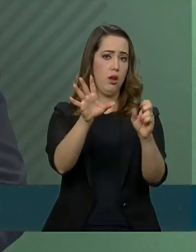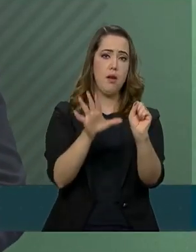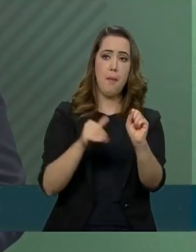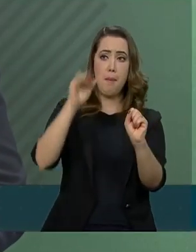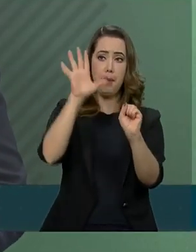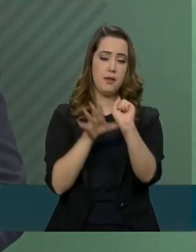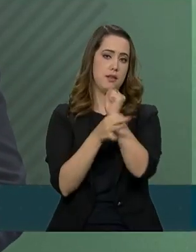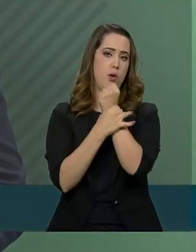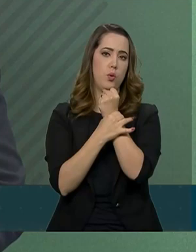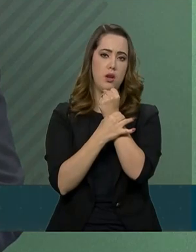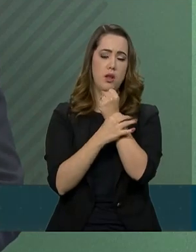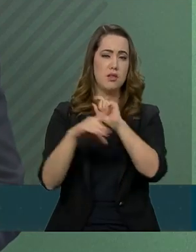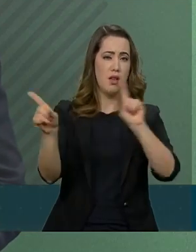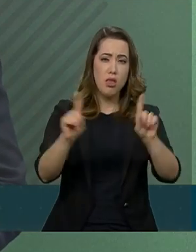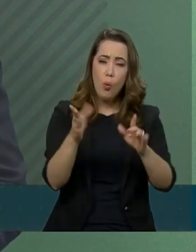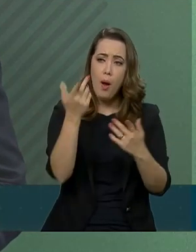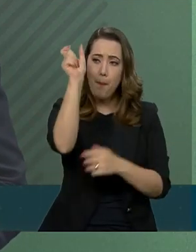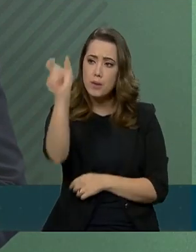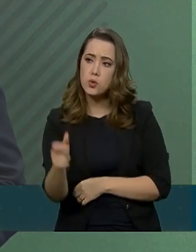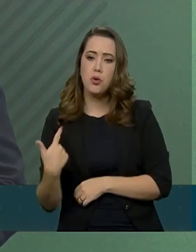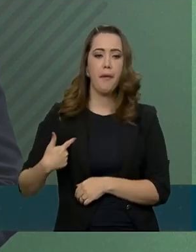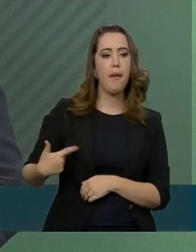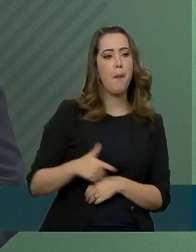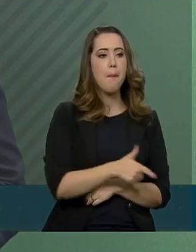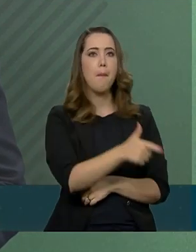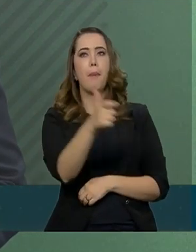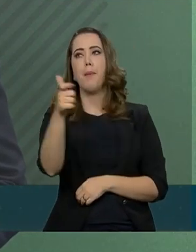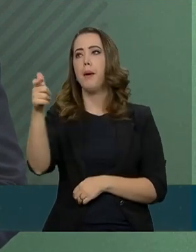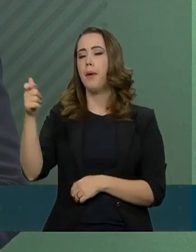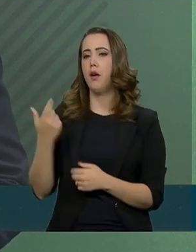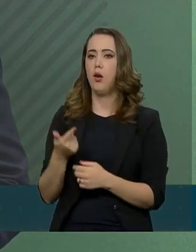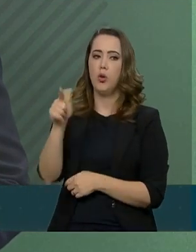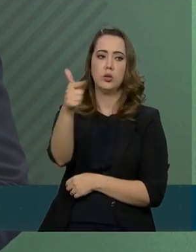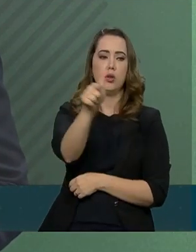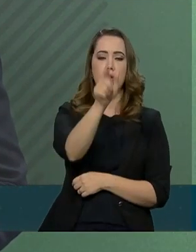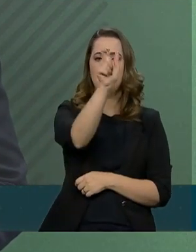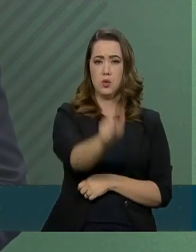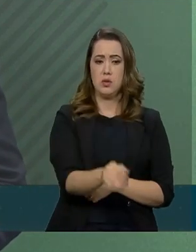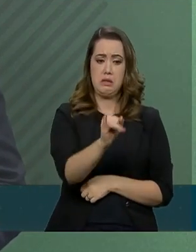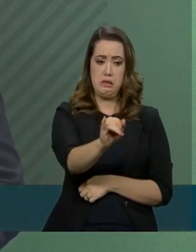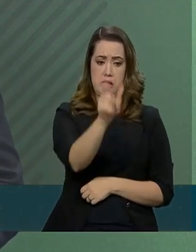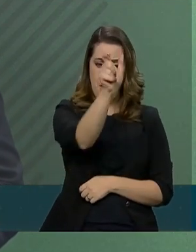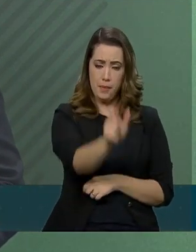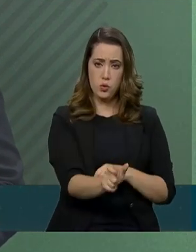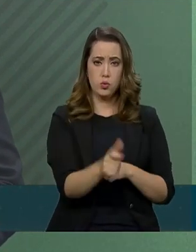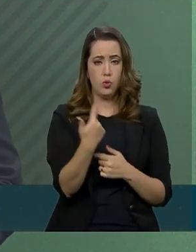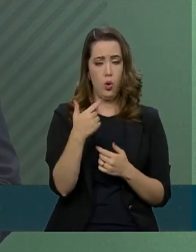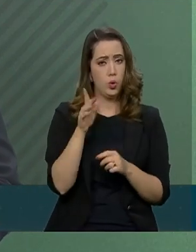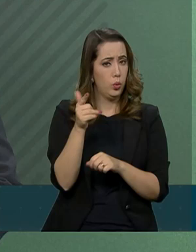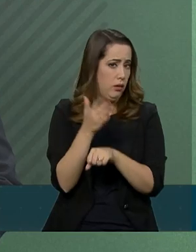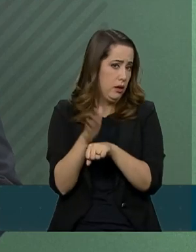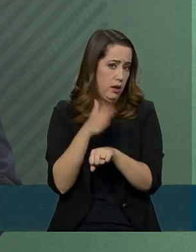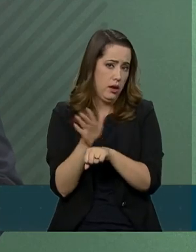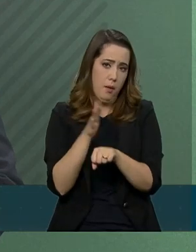geral, não especificamente que alguém chegue e efetue um disparo contra outro se esta pessoa não estiver capacitada.